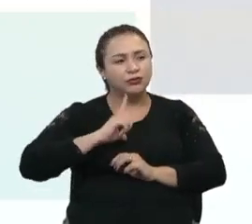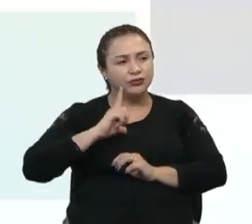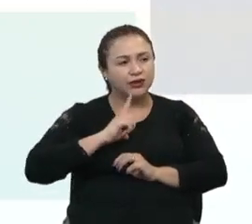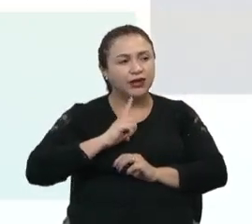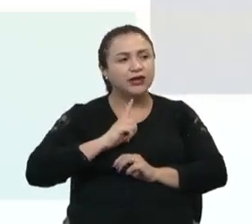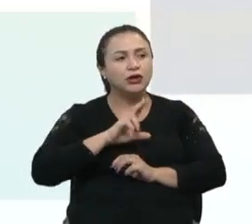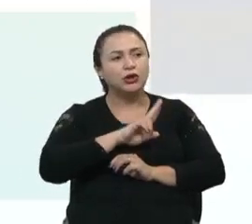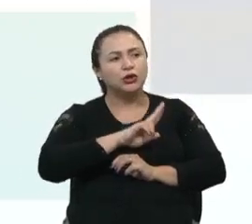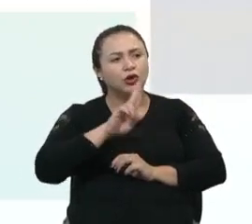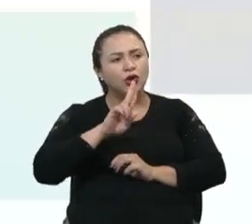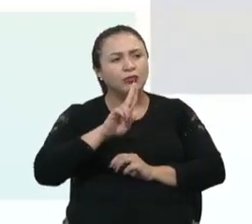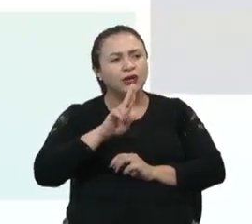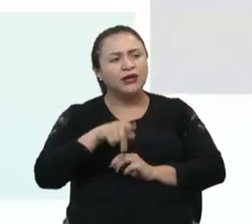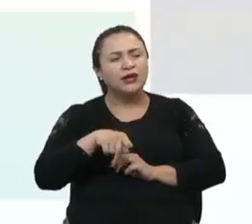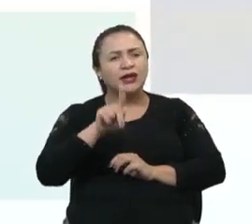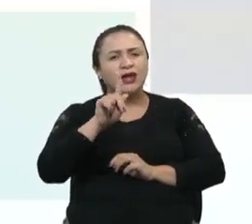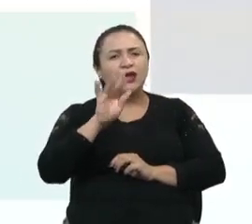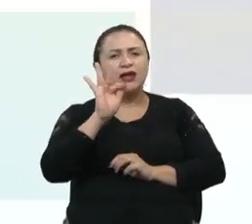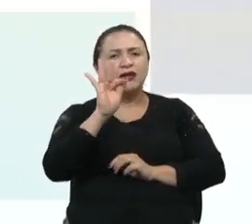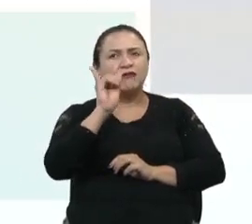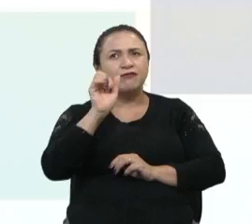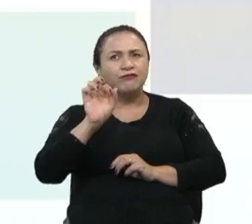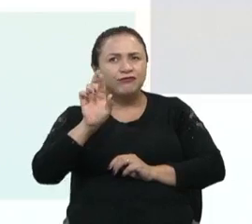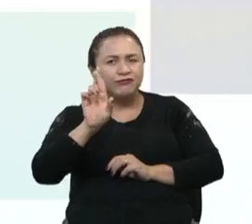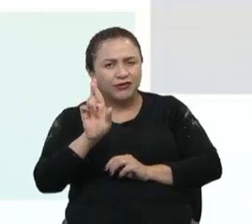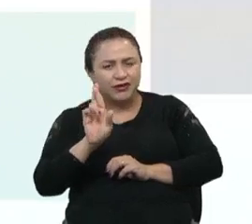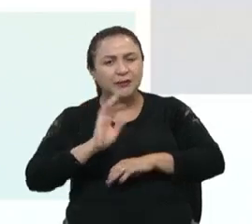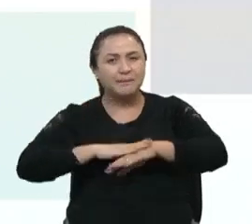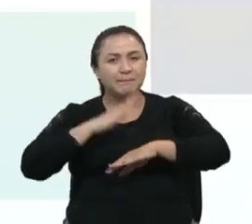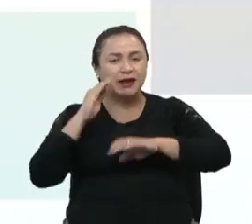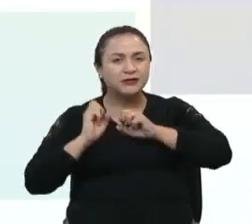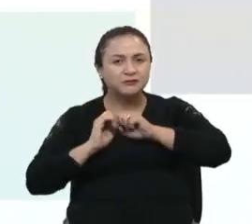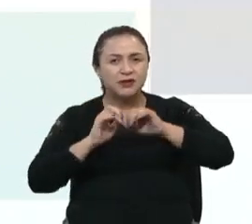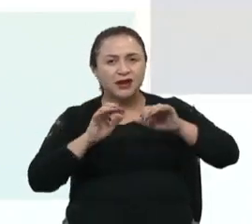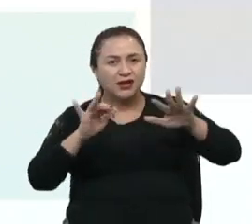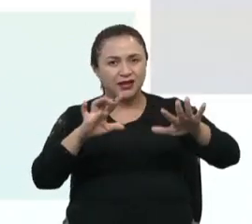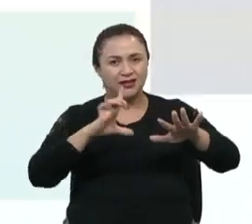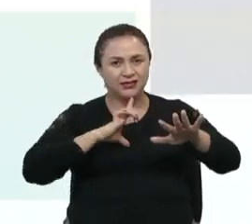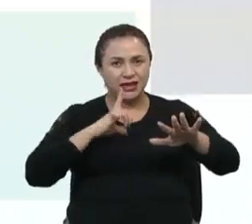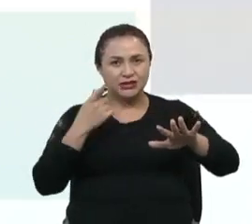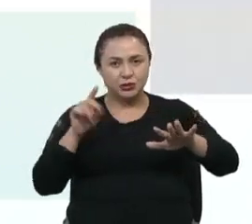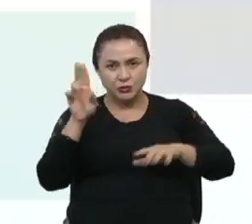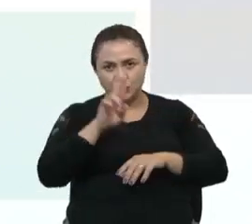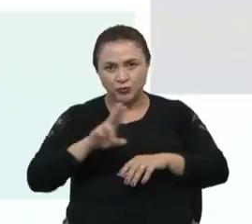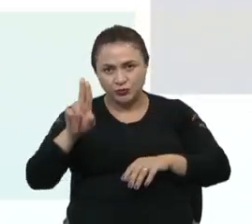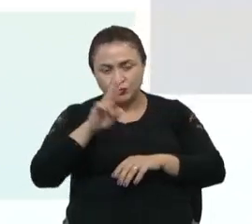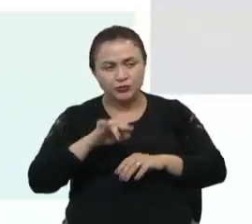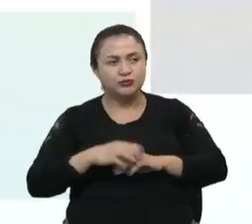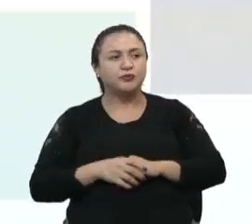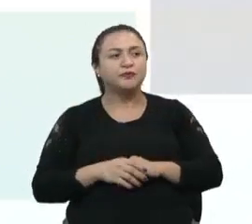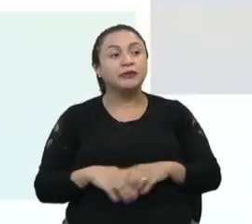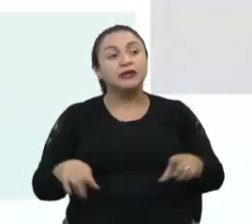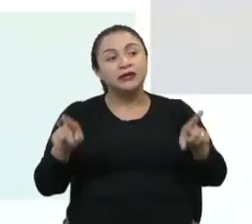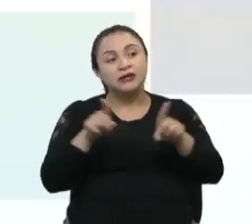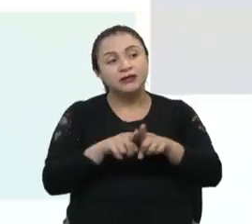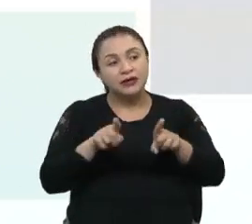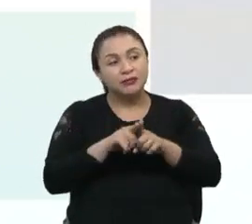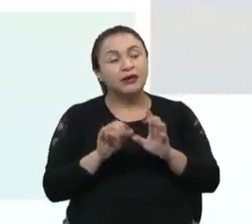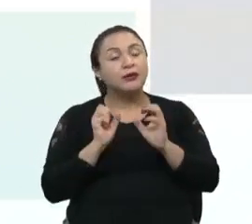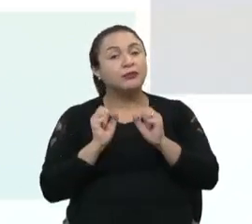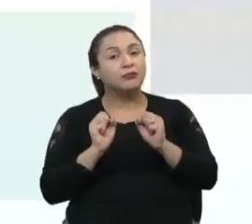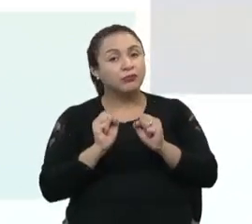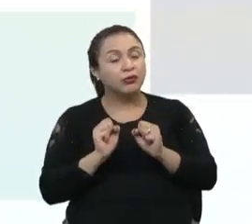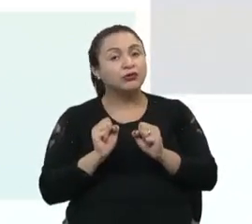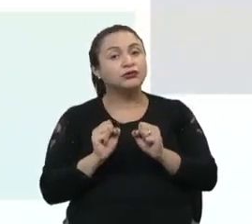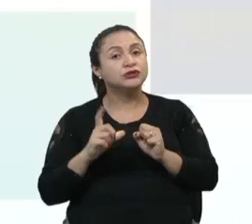kefir, que cada vez mais é difundido também a sua ingestão, mas também pode ser